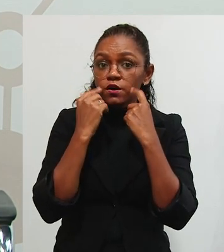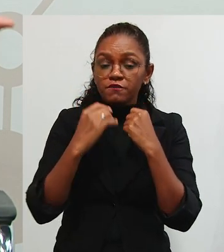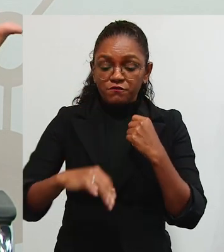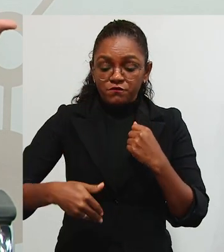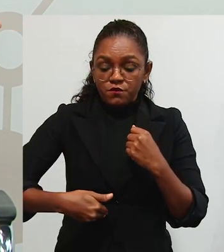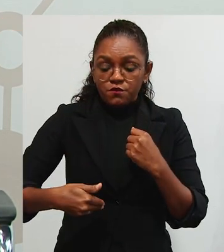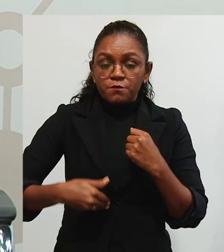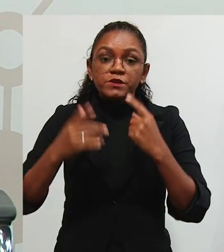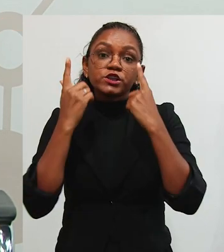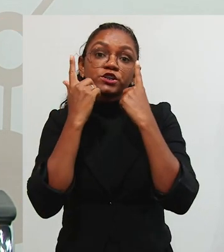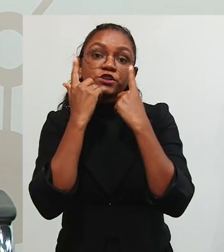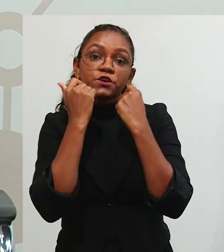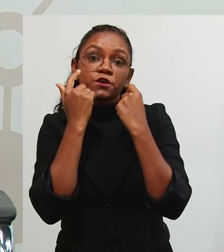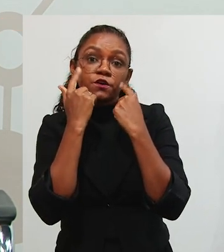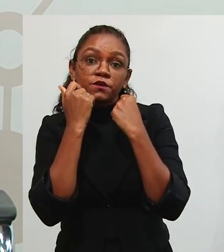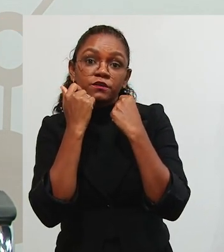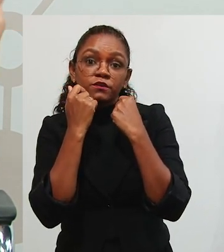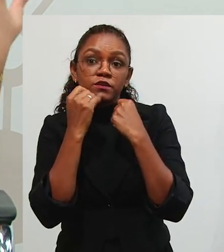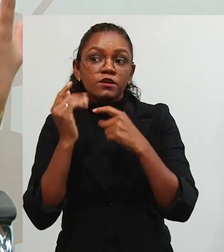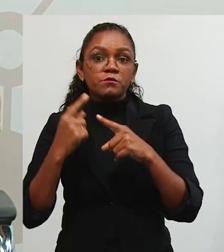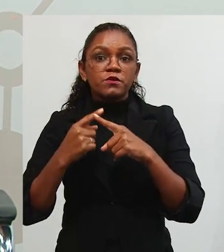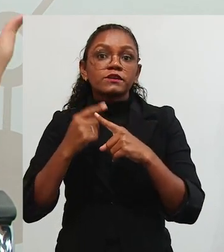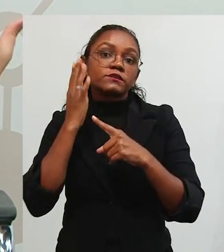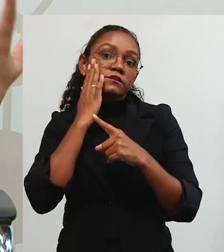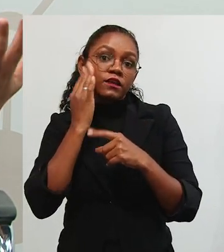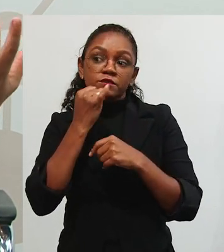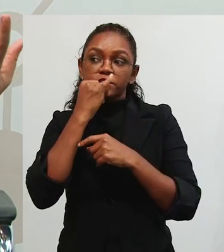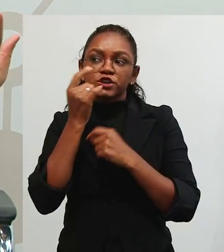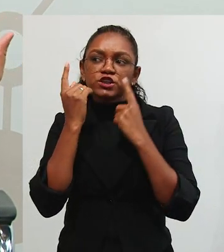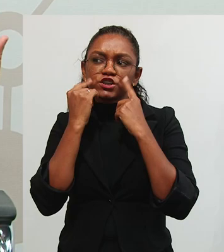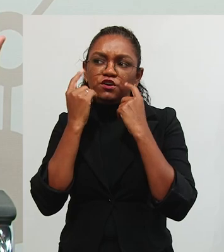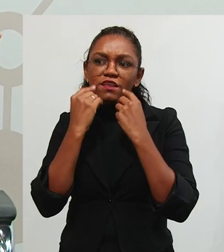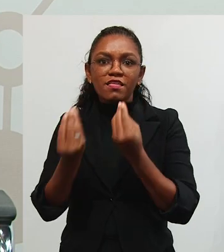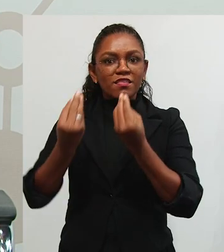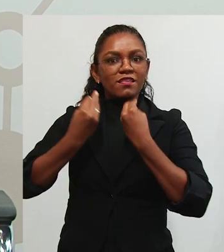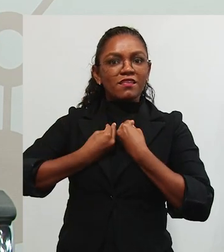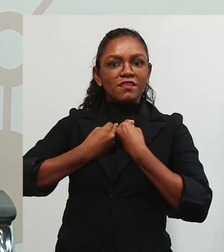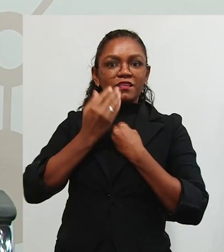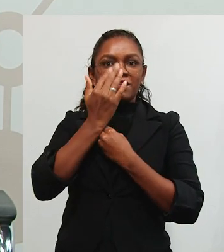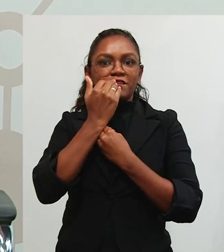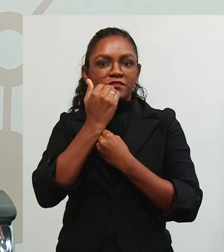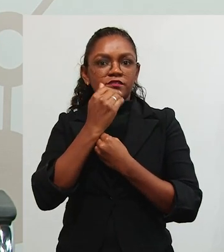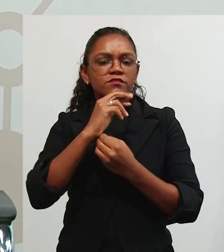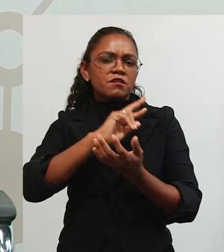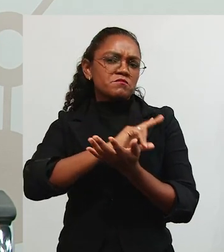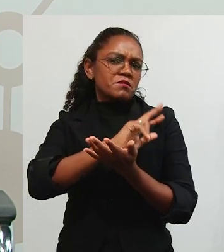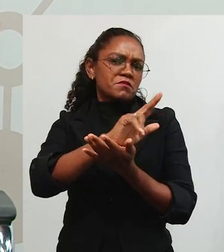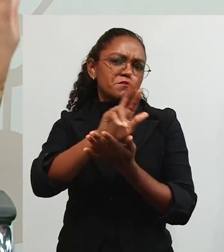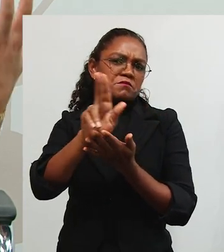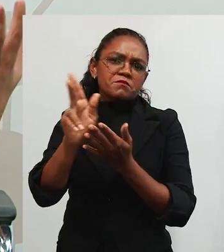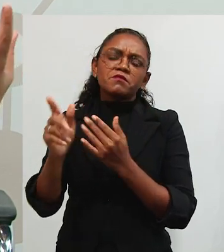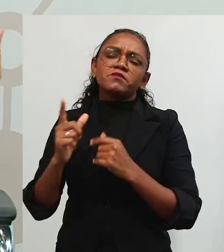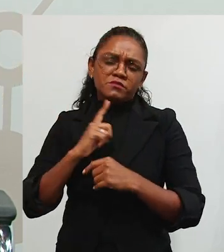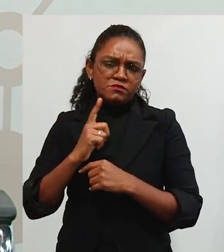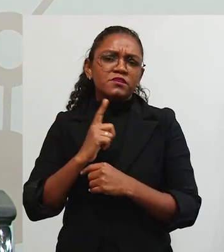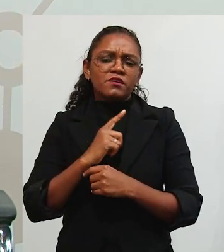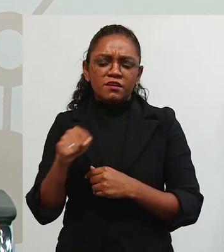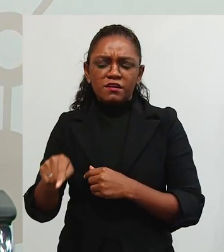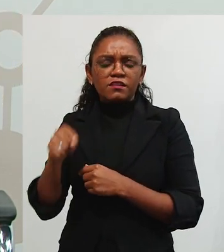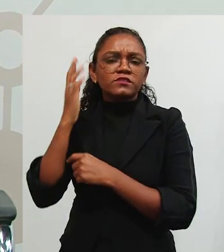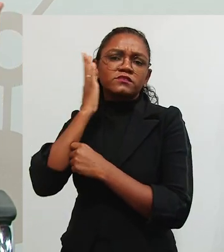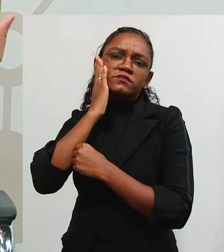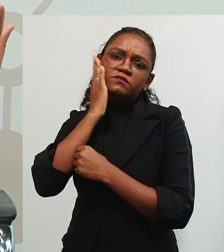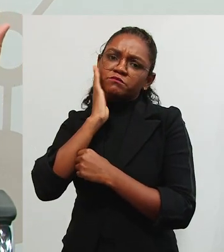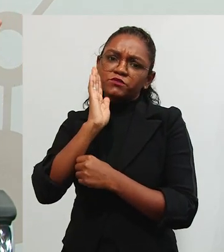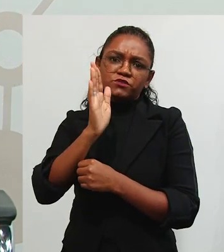né? Quando ela está com fome. Ela sabe se ela chorar, ela vai conseguir o alimento, né? E tantas outras coisas, né?